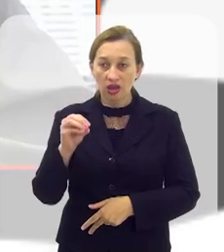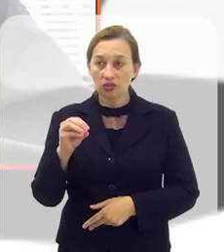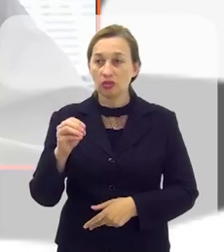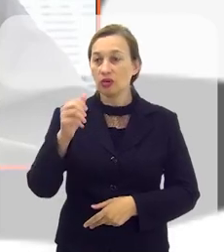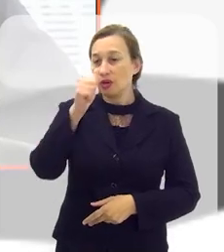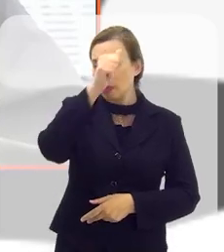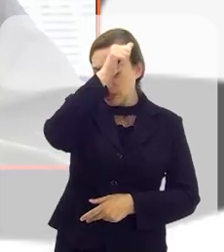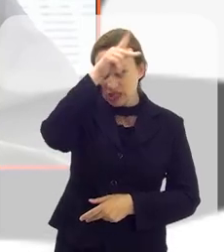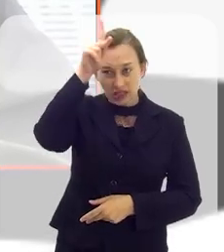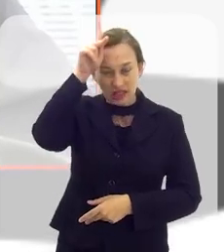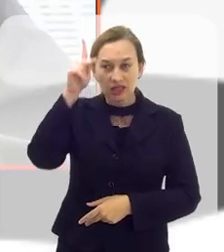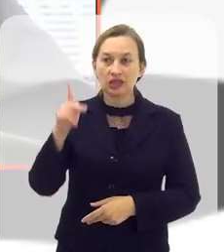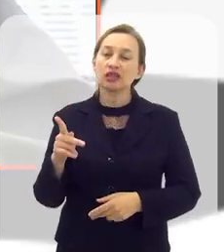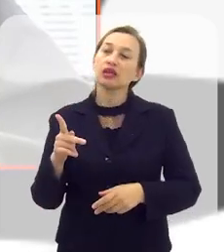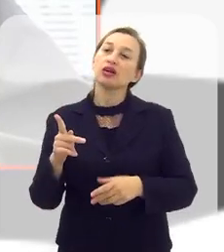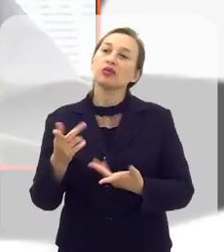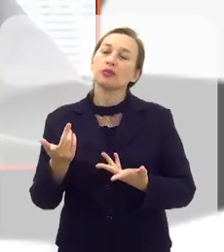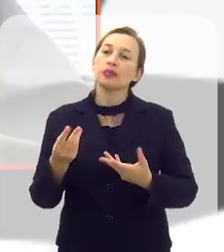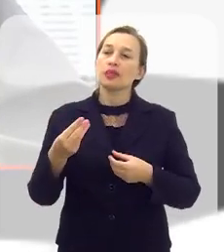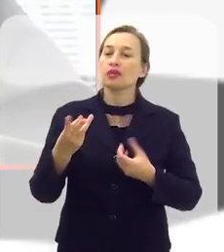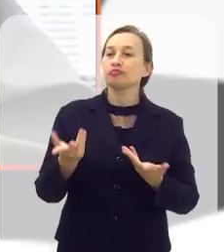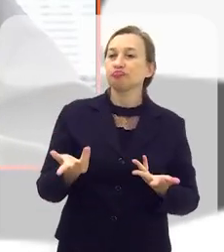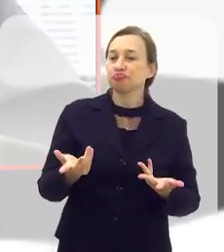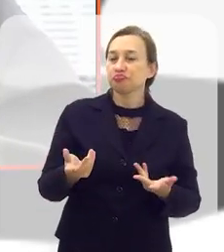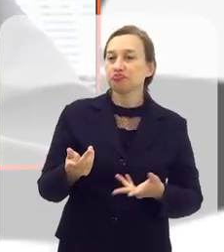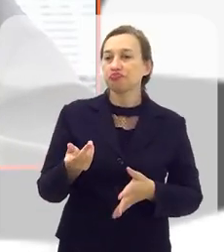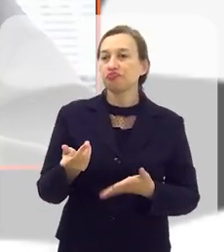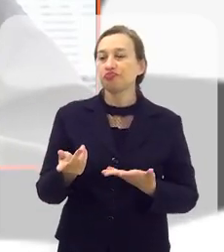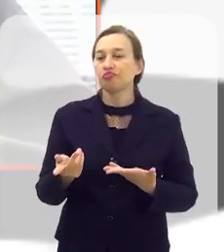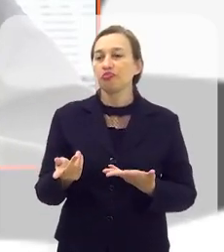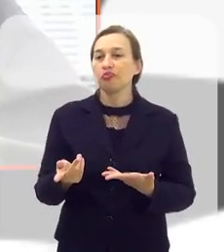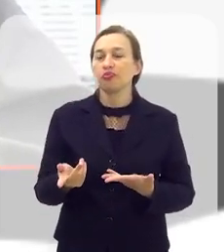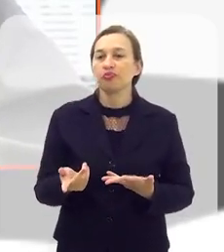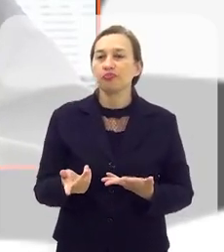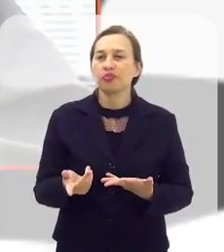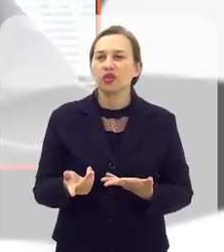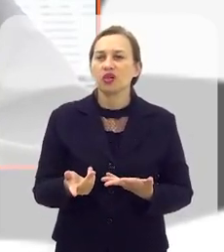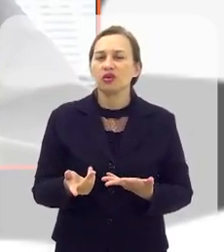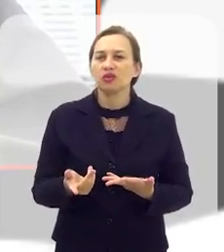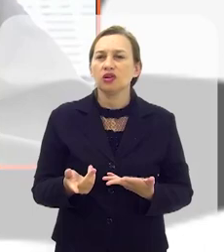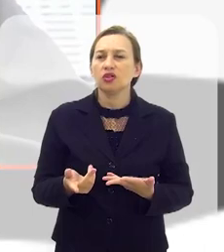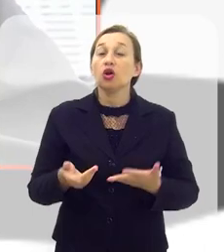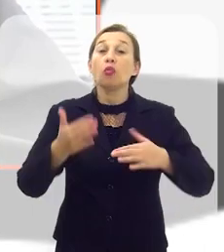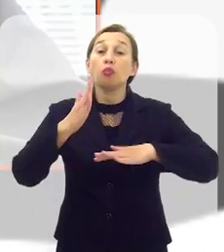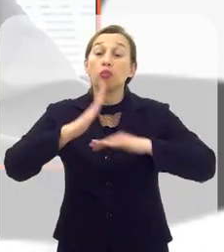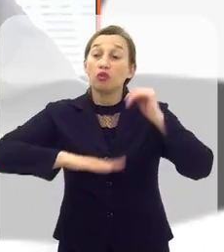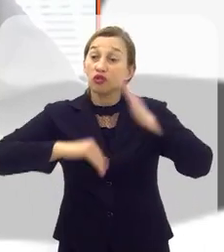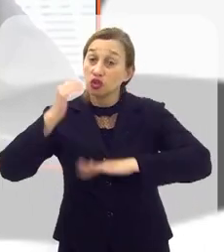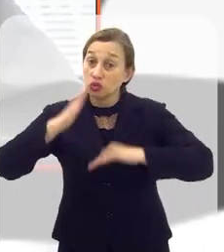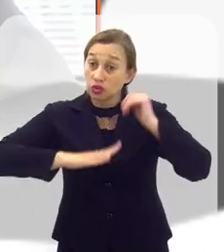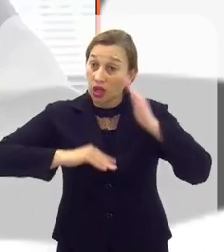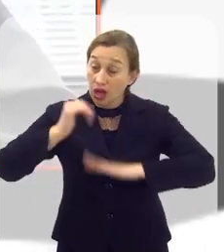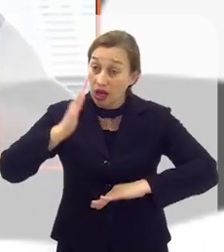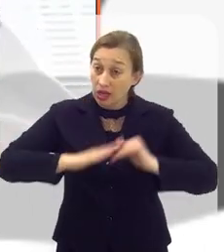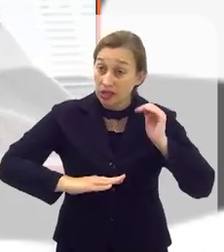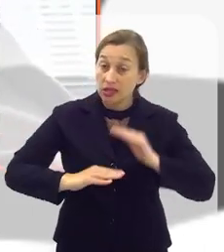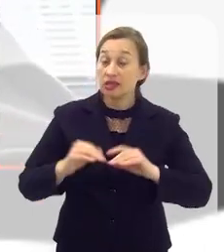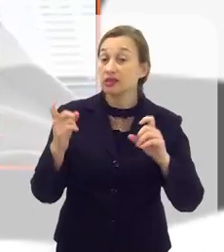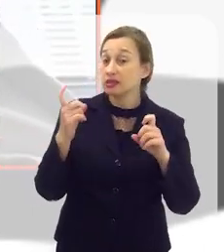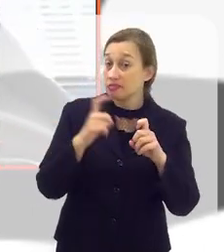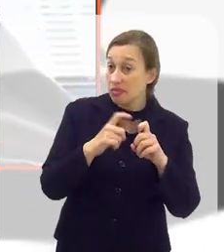parceiro da prefeitura. E nós fizemos um convênio com ele, cedendo professores profissionais